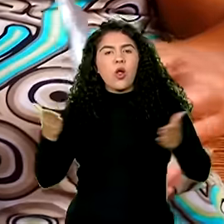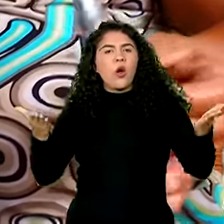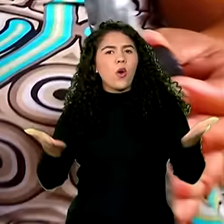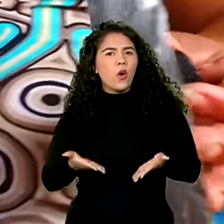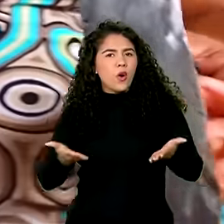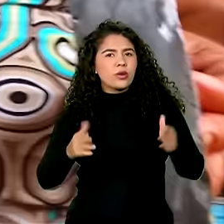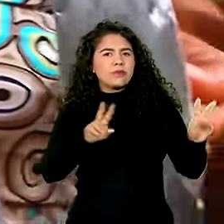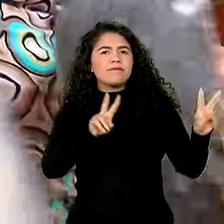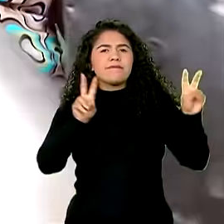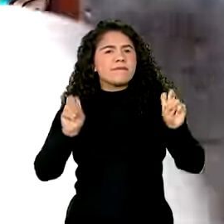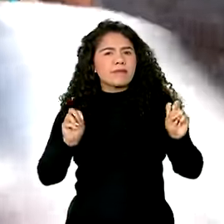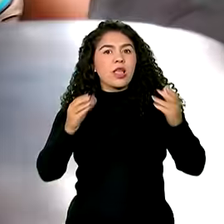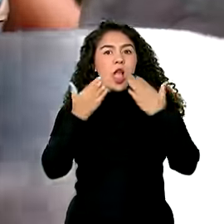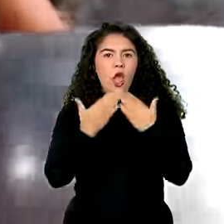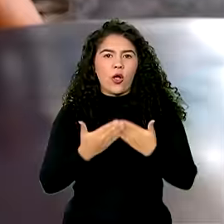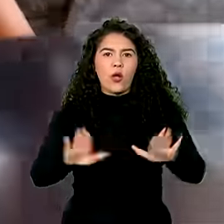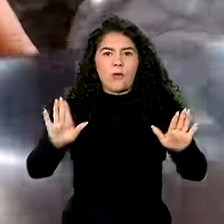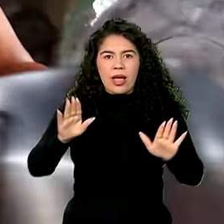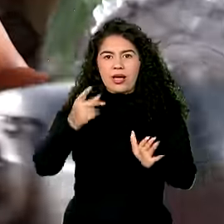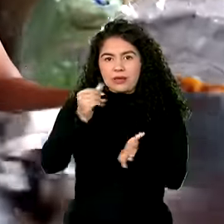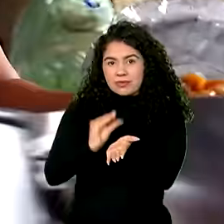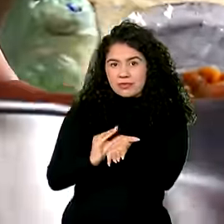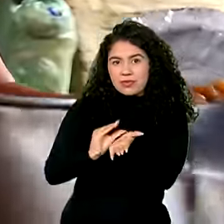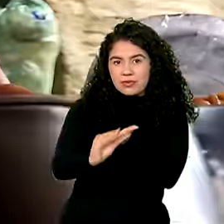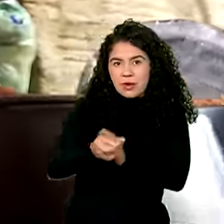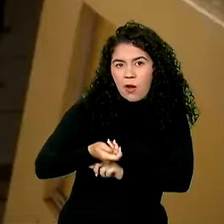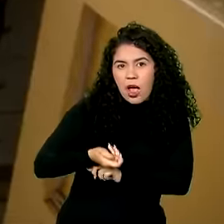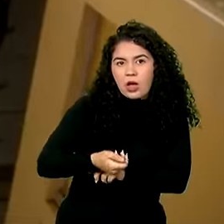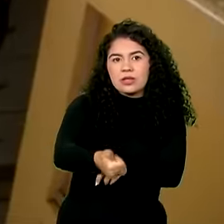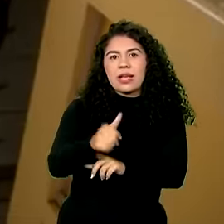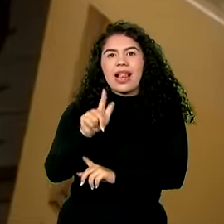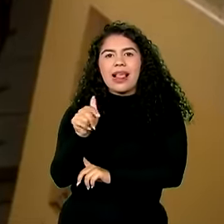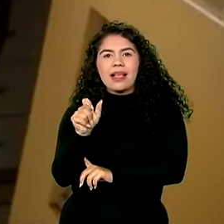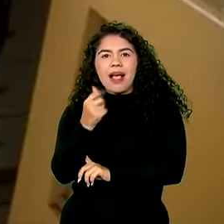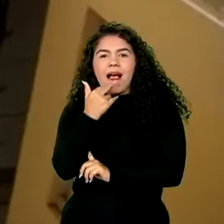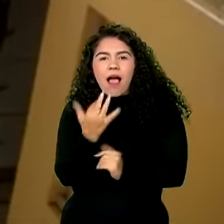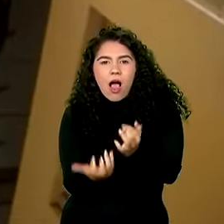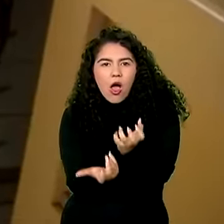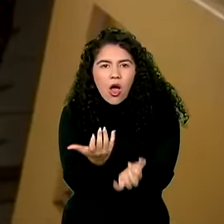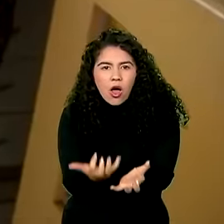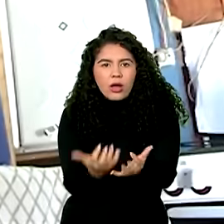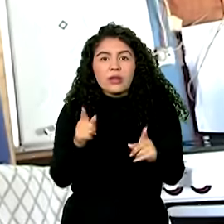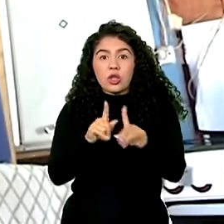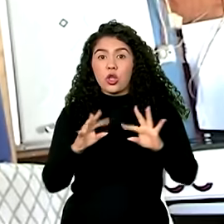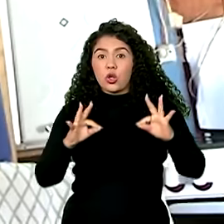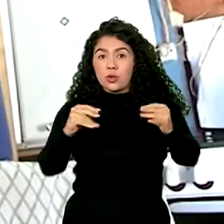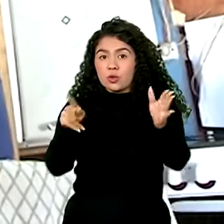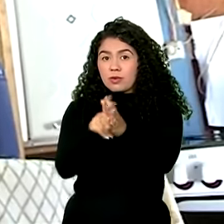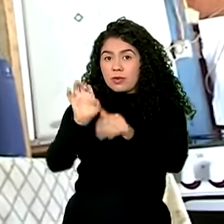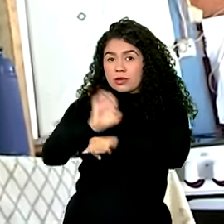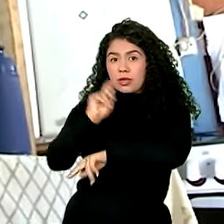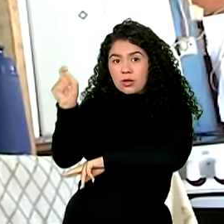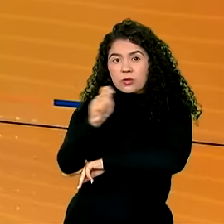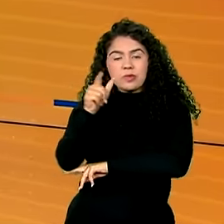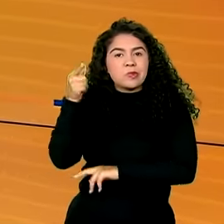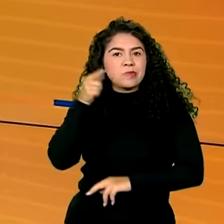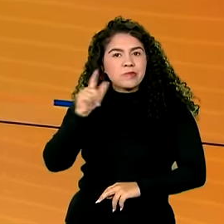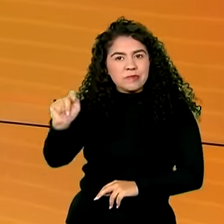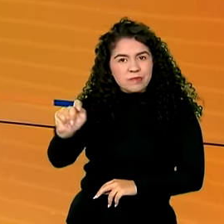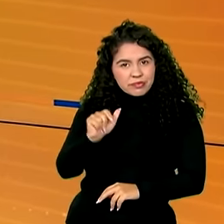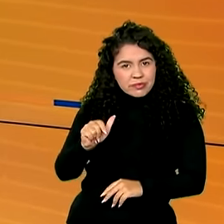Bolsa Família e Auxílio Gás de agosto, todos os beneficiários do Rio Grande do Sul recebem no primeiro dia.